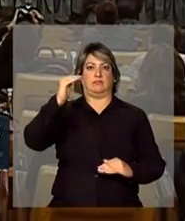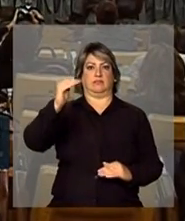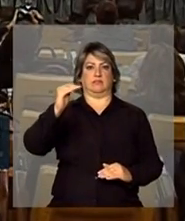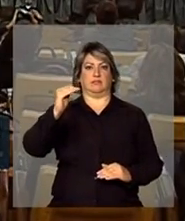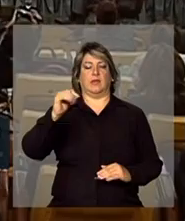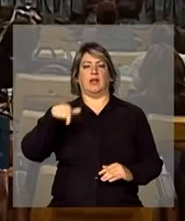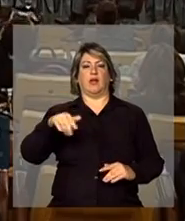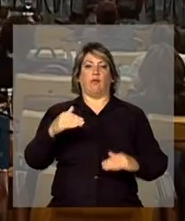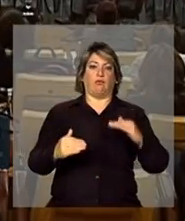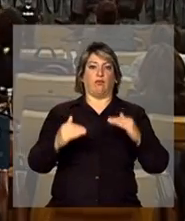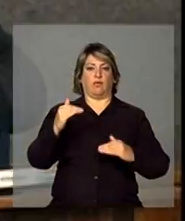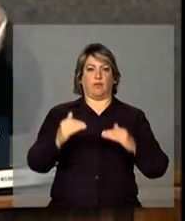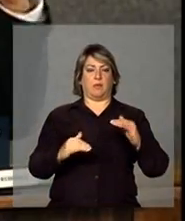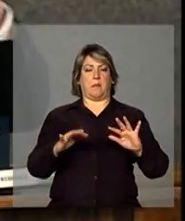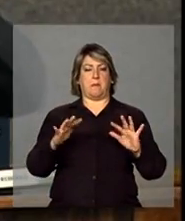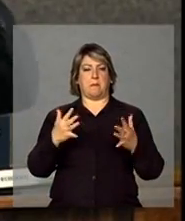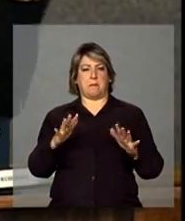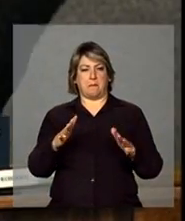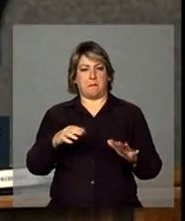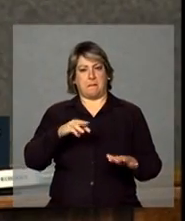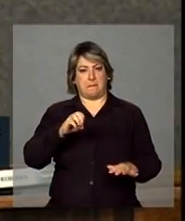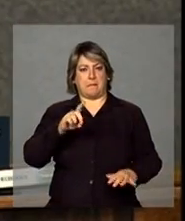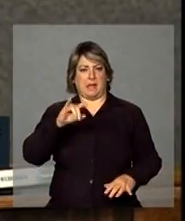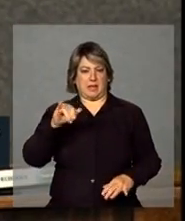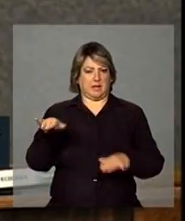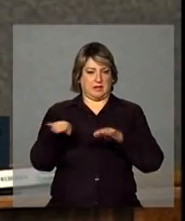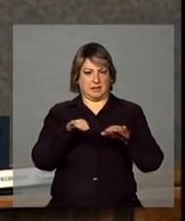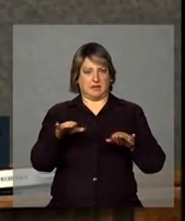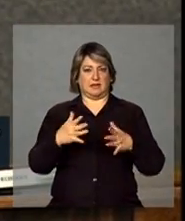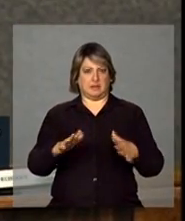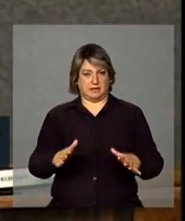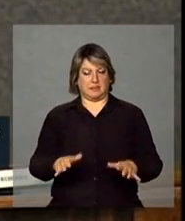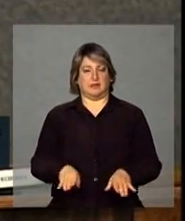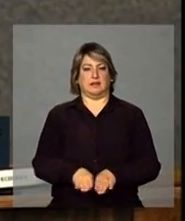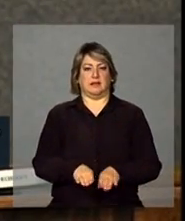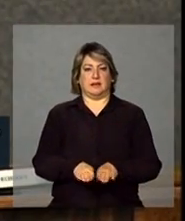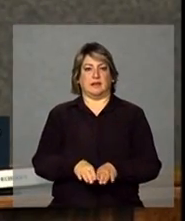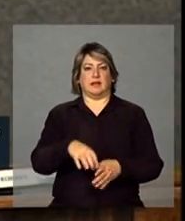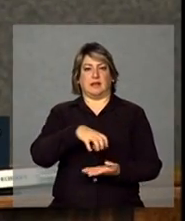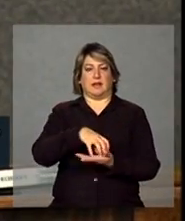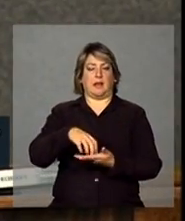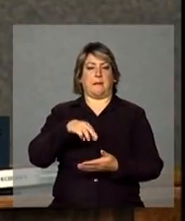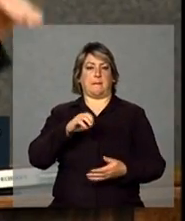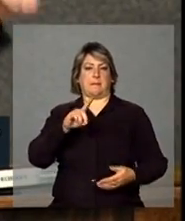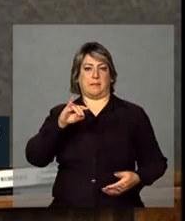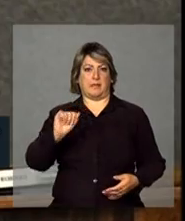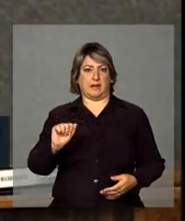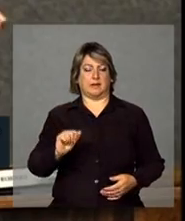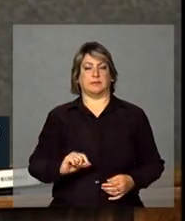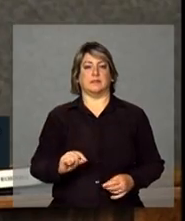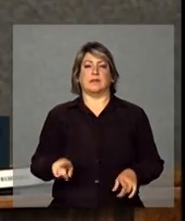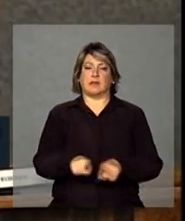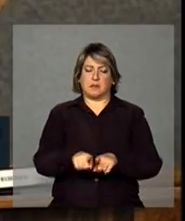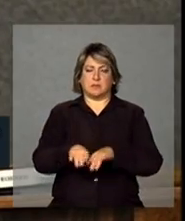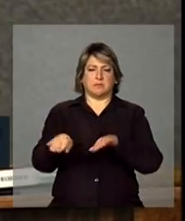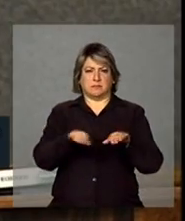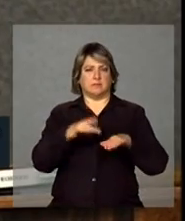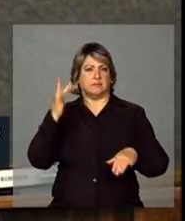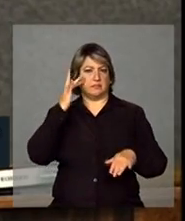era um fluxo mais ou menos passando pela mediana que a gente utilizou, falando de classe média, vamos olhar a mediana, também é equilibrado.